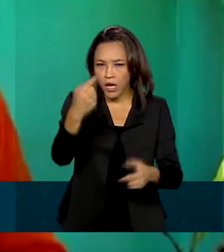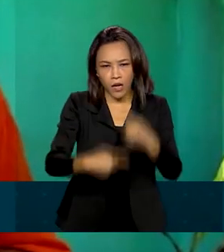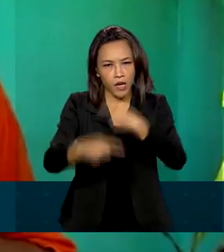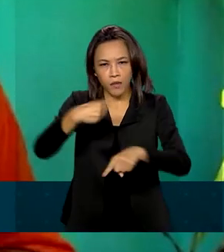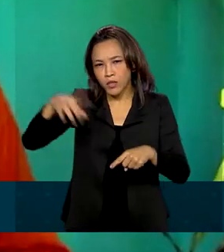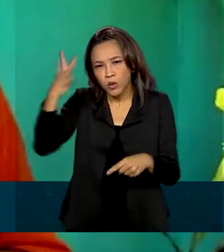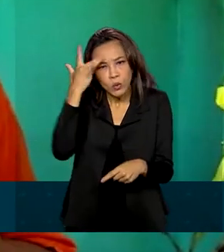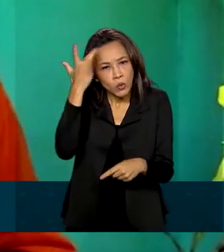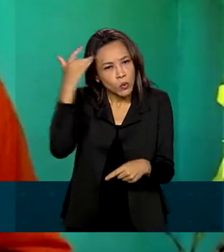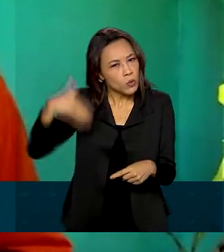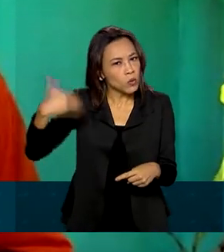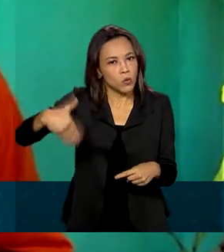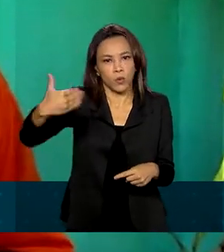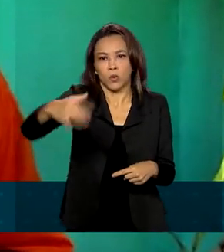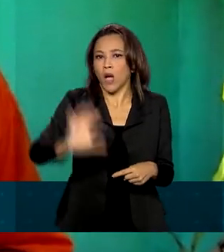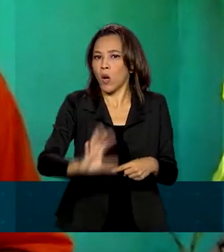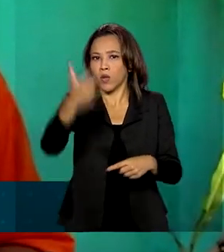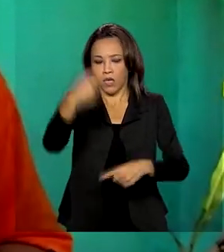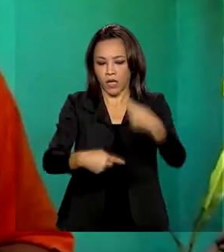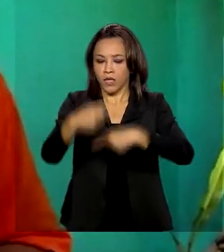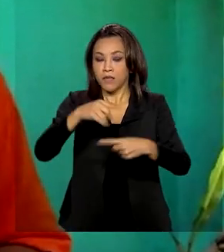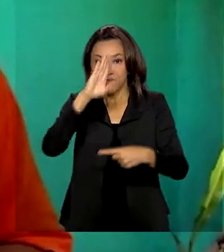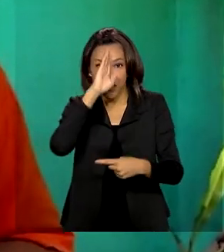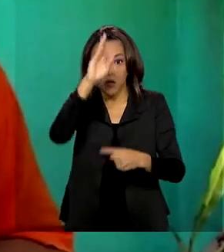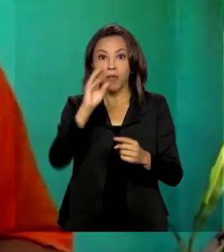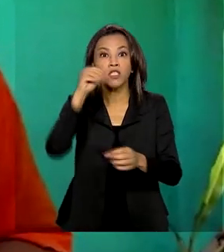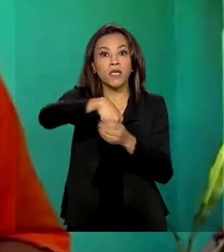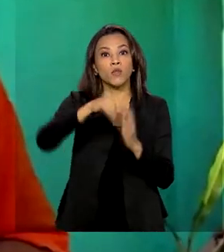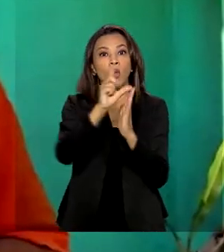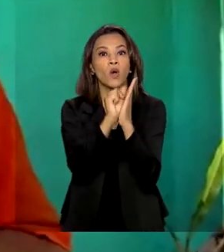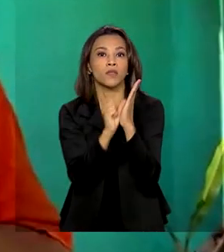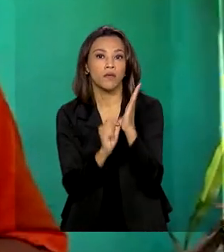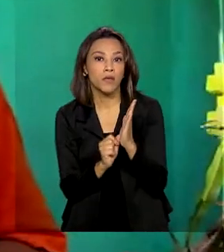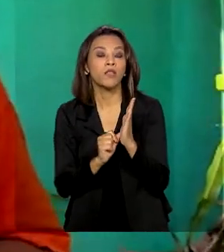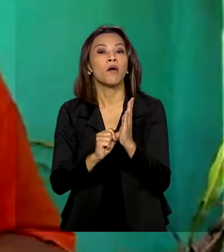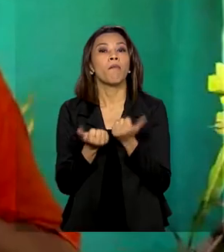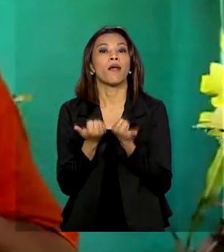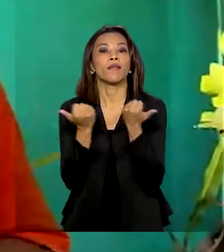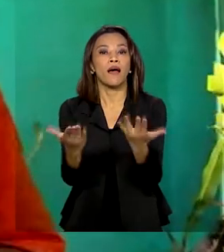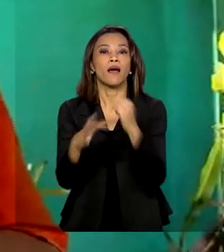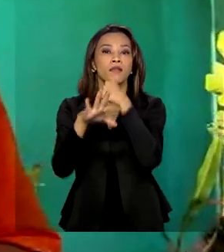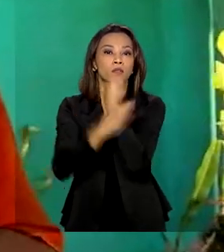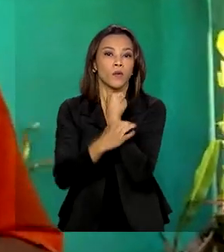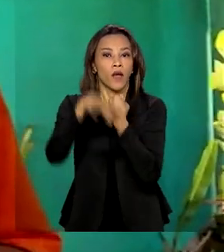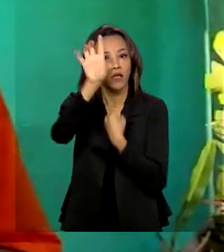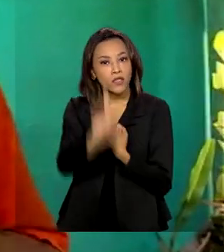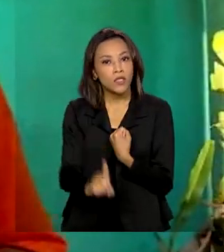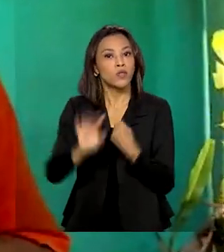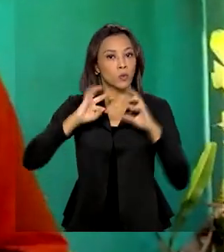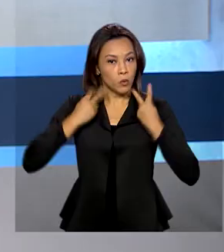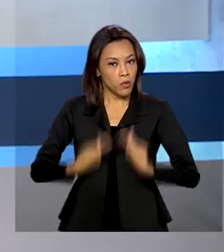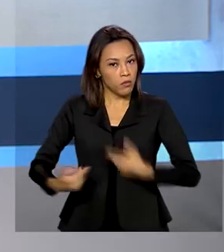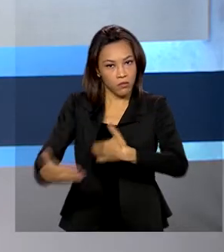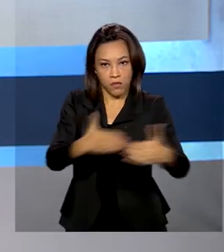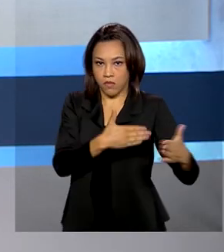cotidiano, especialmente no orçamento público, para garantir direito humano para qualquer pessoa.